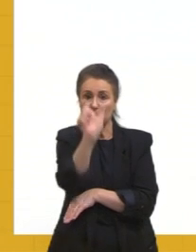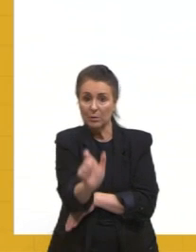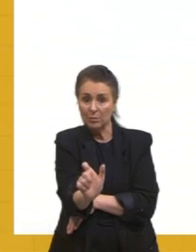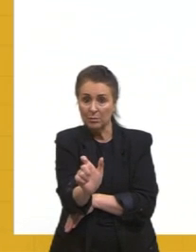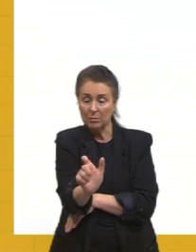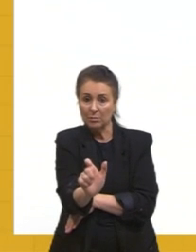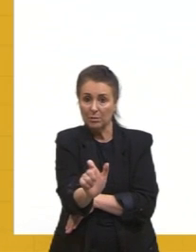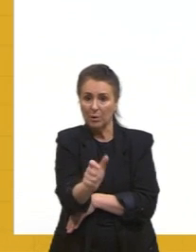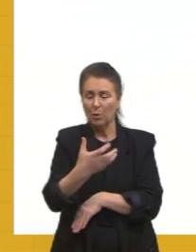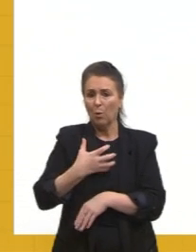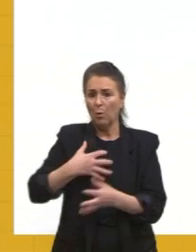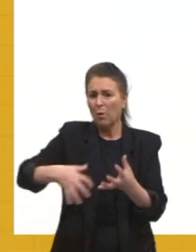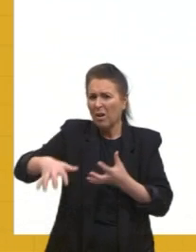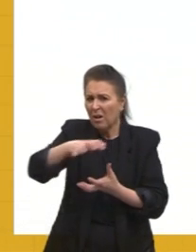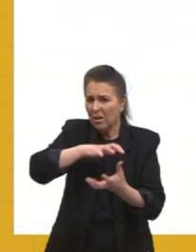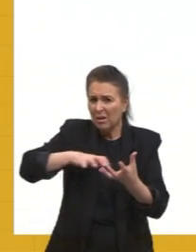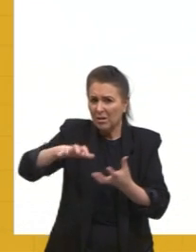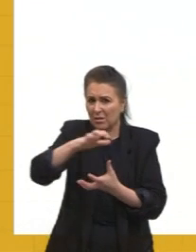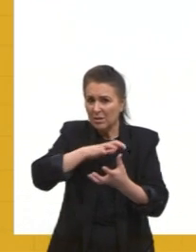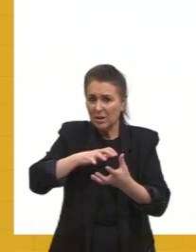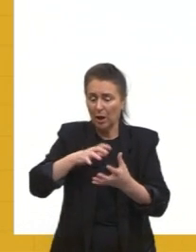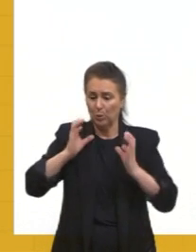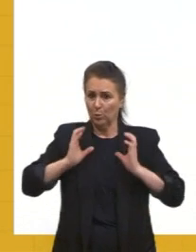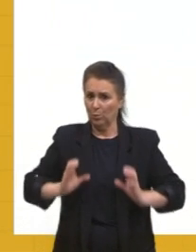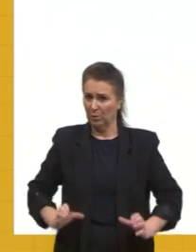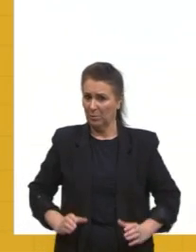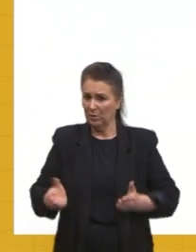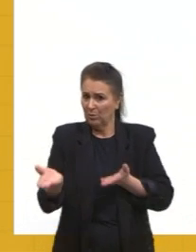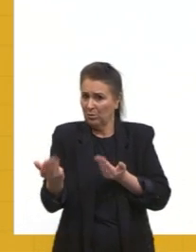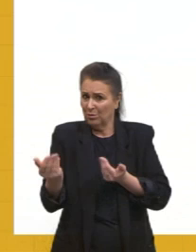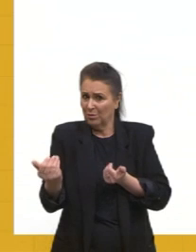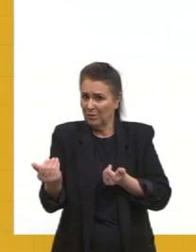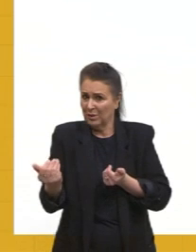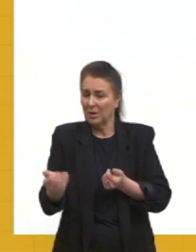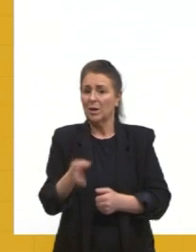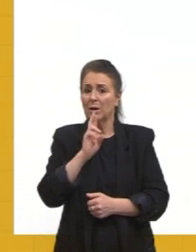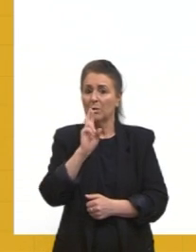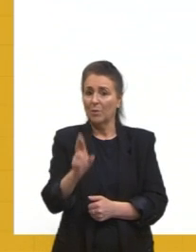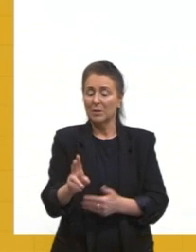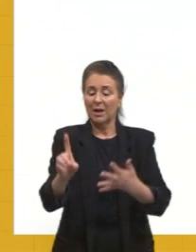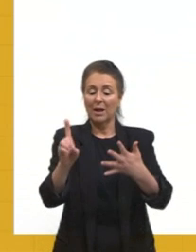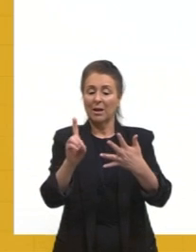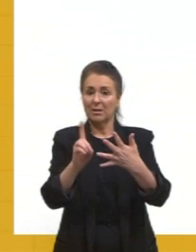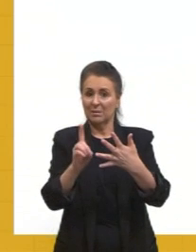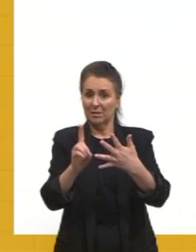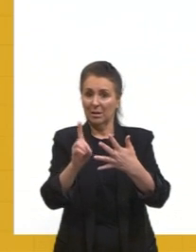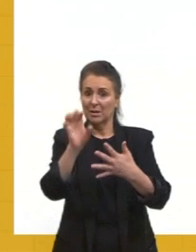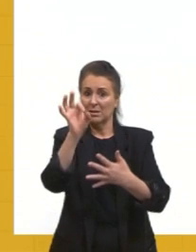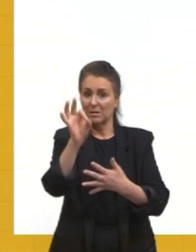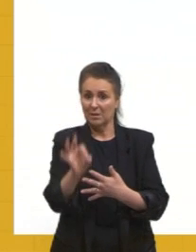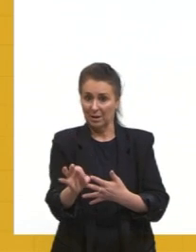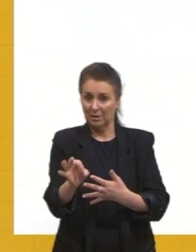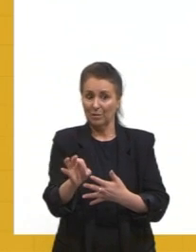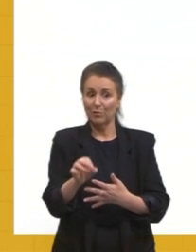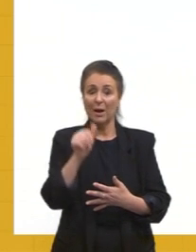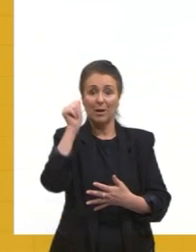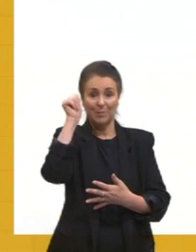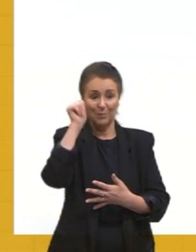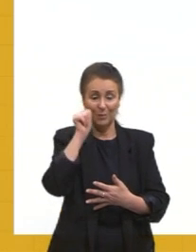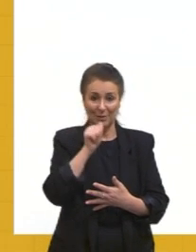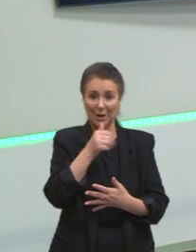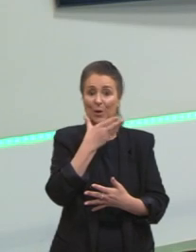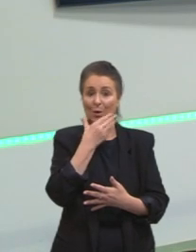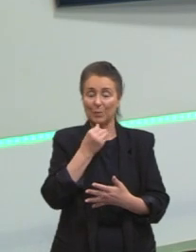da rebeldia no comportamento juvenil? Nossa resposta aqui é a letra D. Então, ela iniciou esse movimento por igualdade